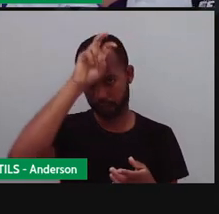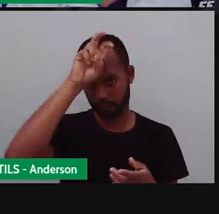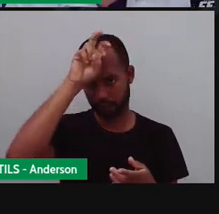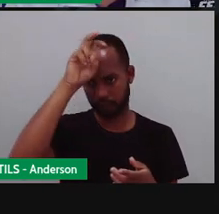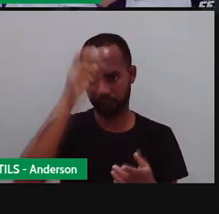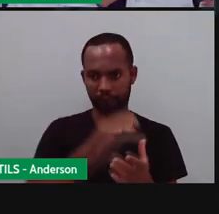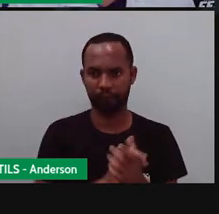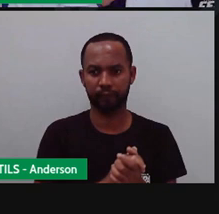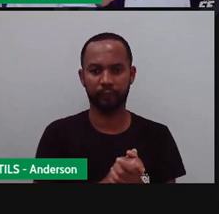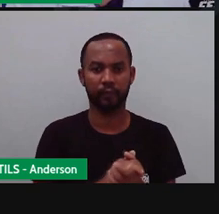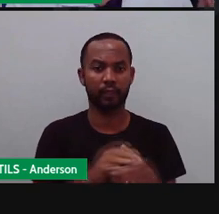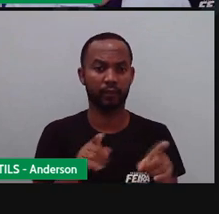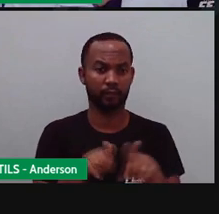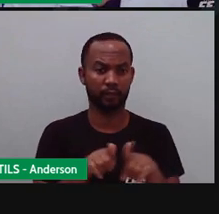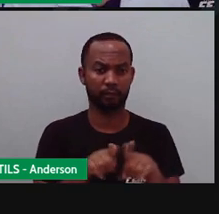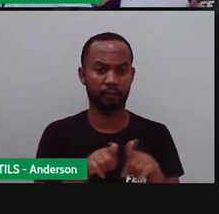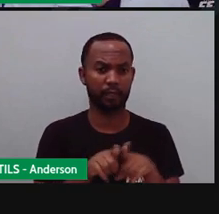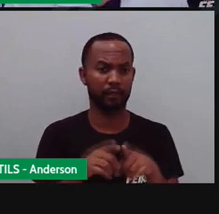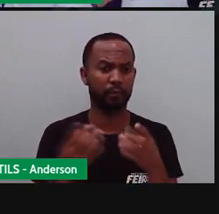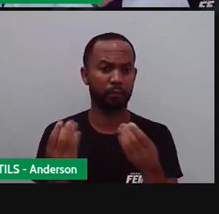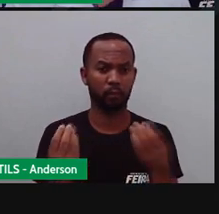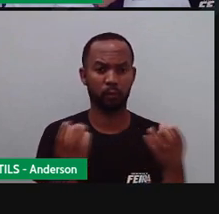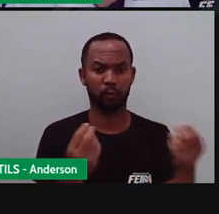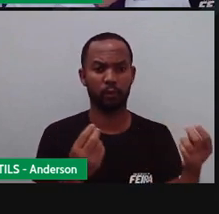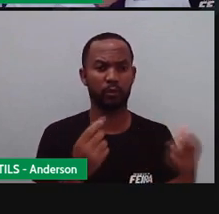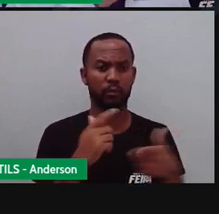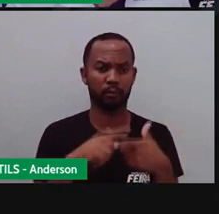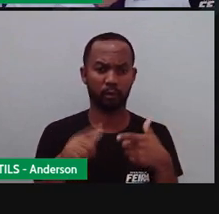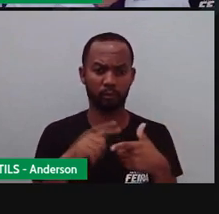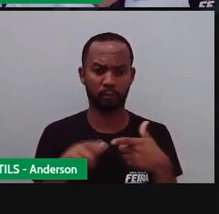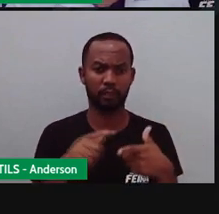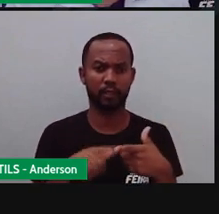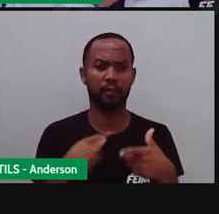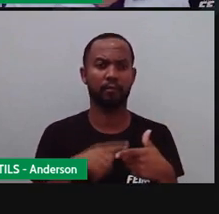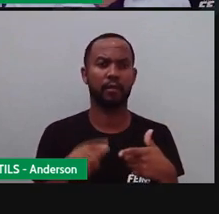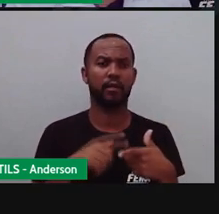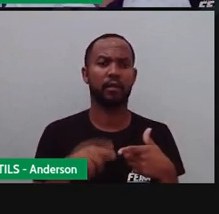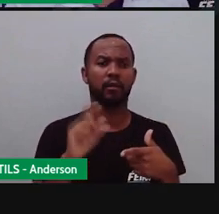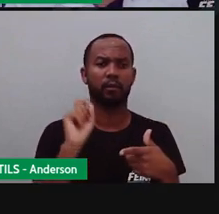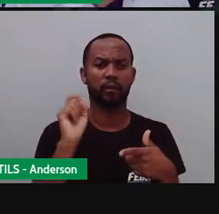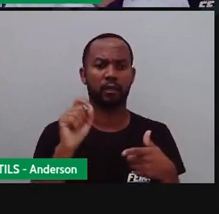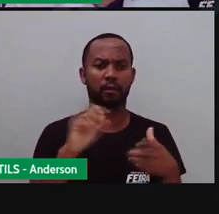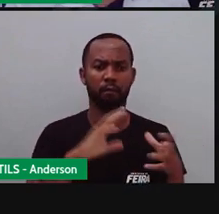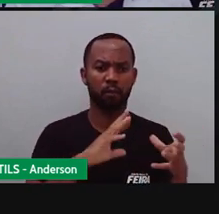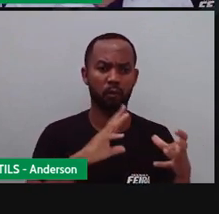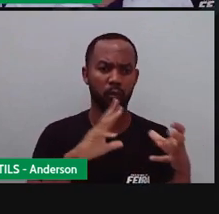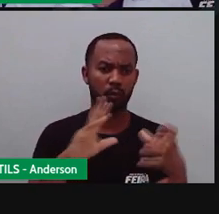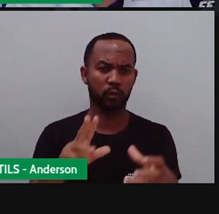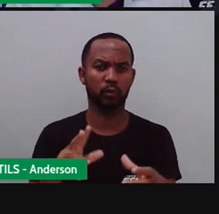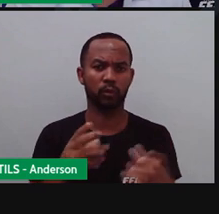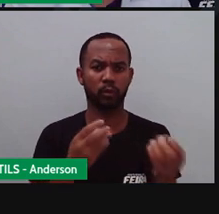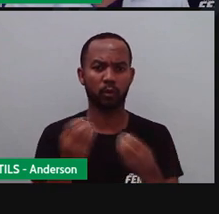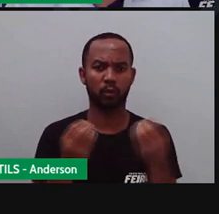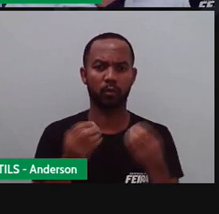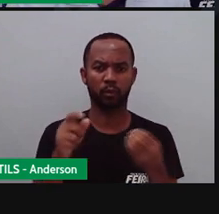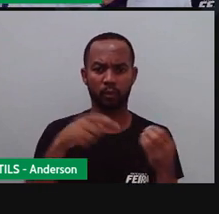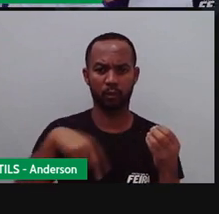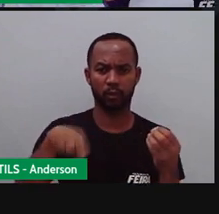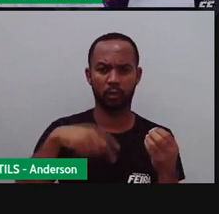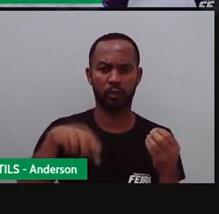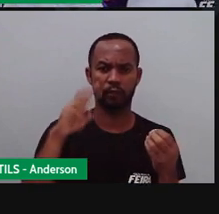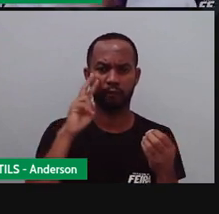Entre os muitos problemas causados pelo aquecimento global, que a gente também já viu aqui, o é aquecimento global?